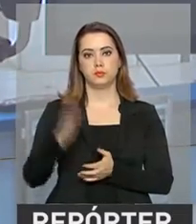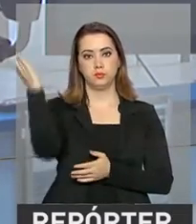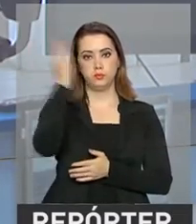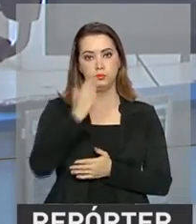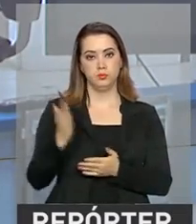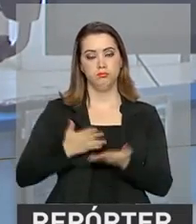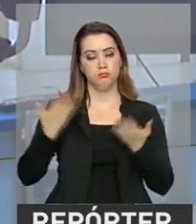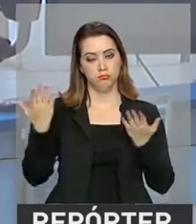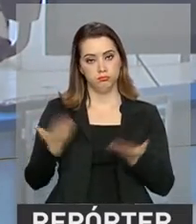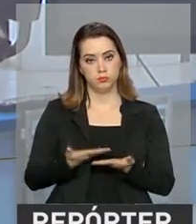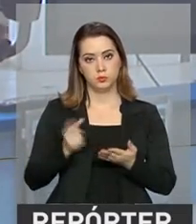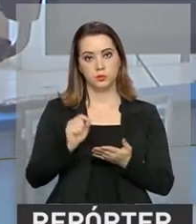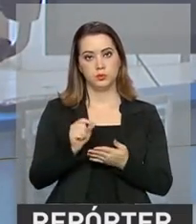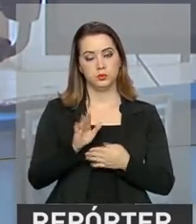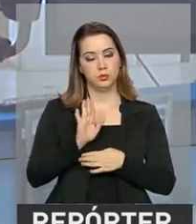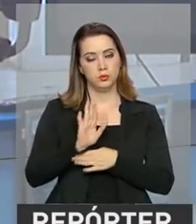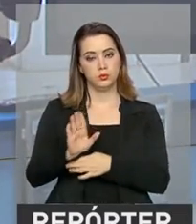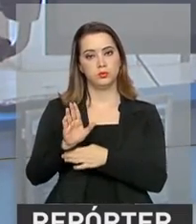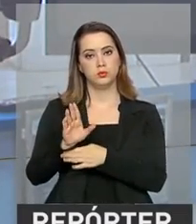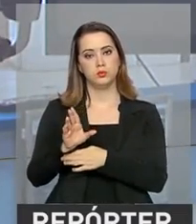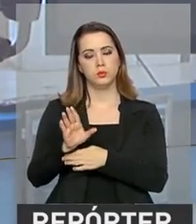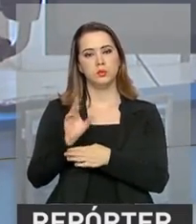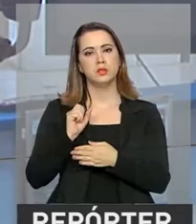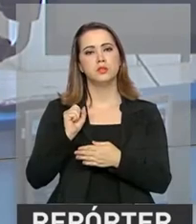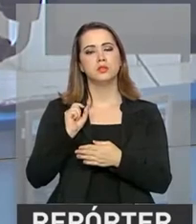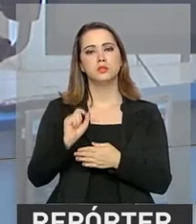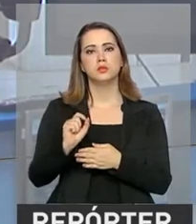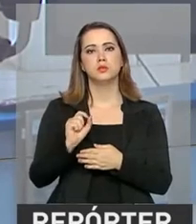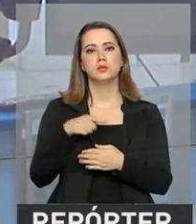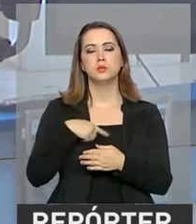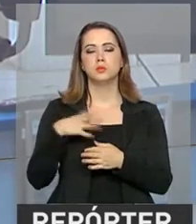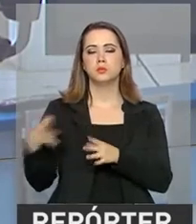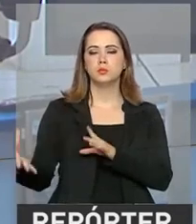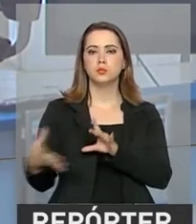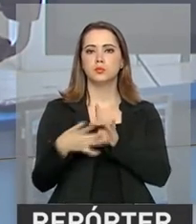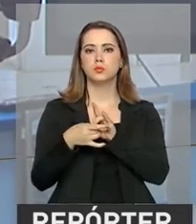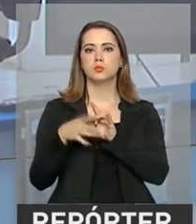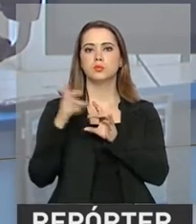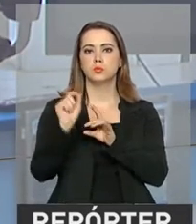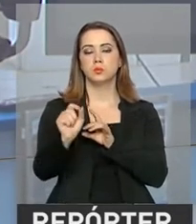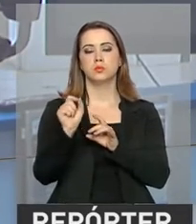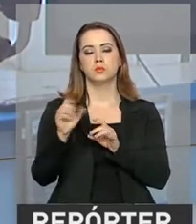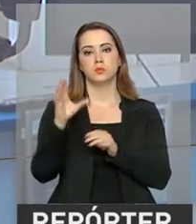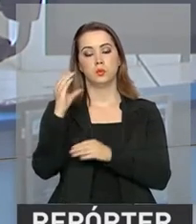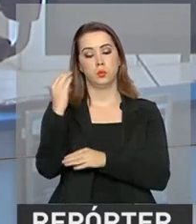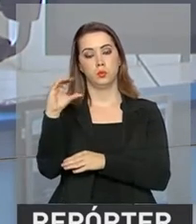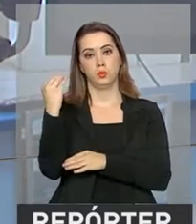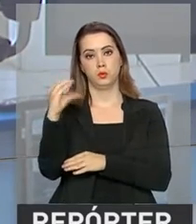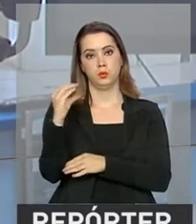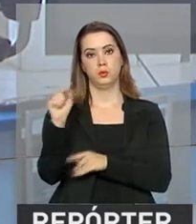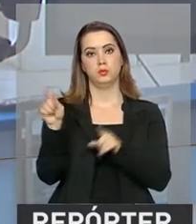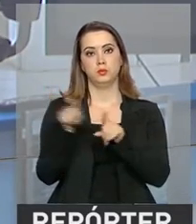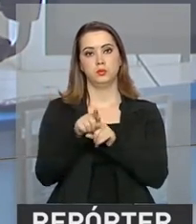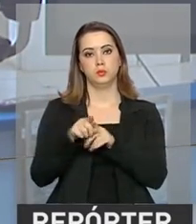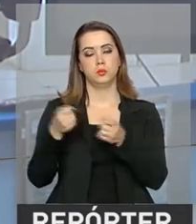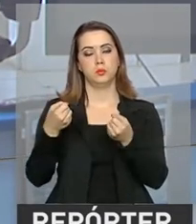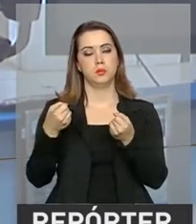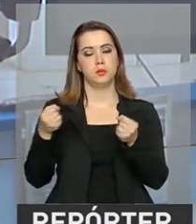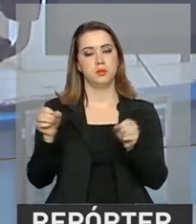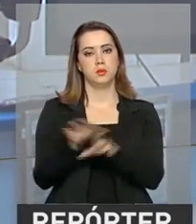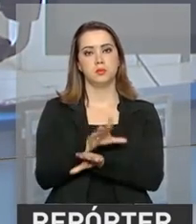disposição do governo colombiano para ajudar na implementação do acordo que encerra meio século de conflitos com as Forças Armadas